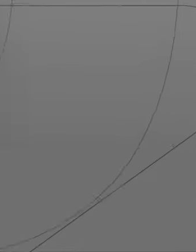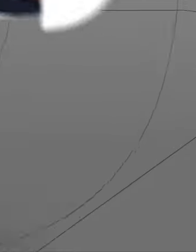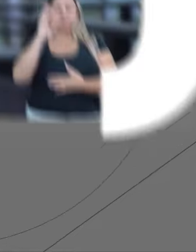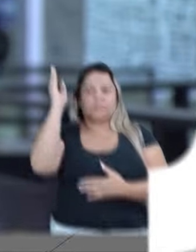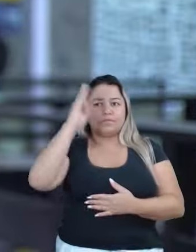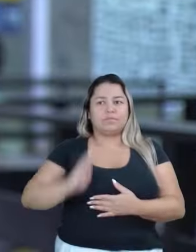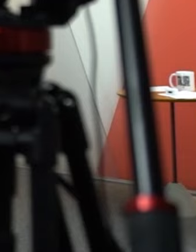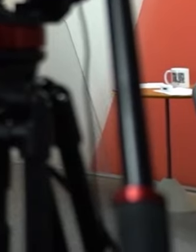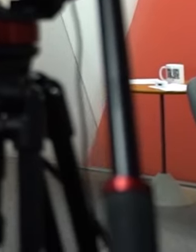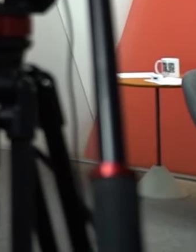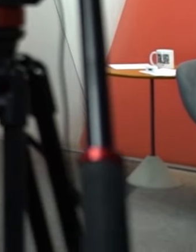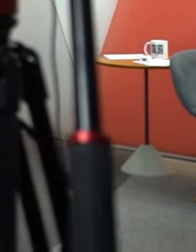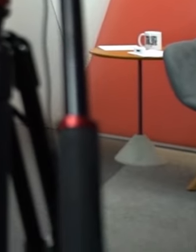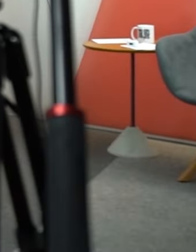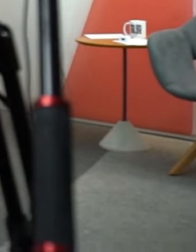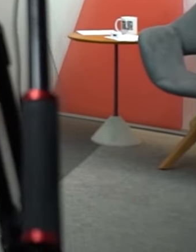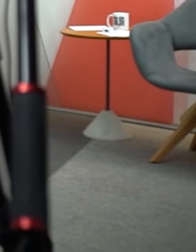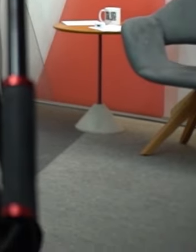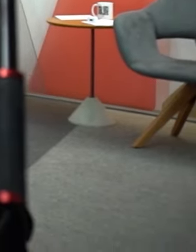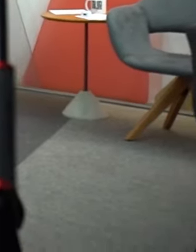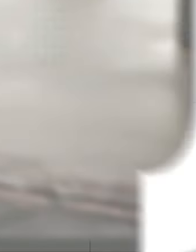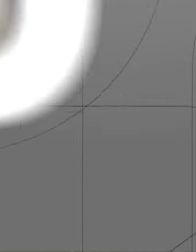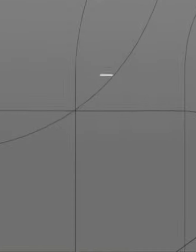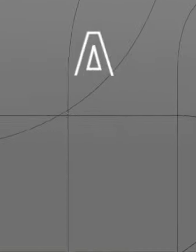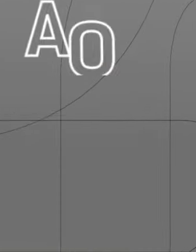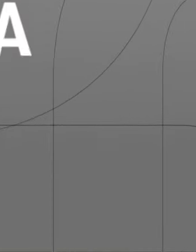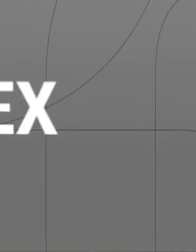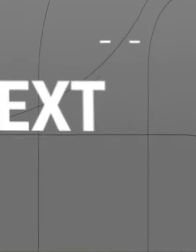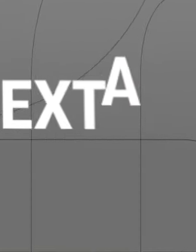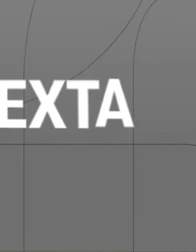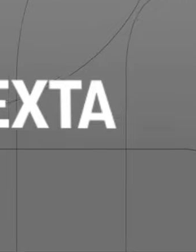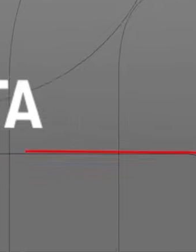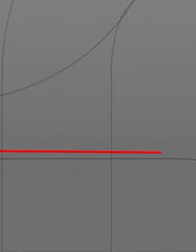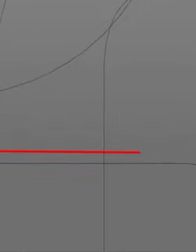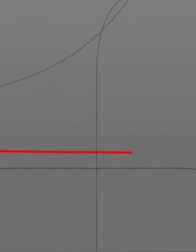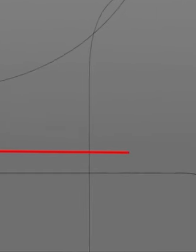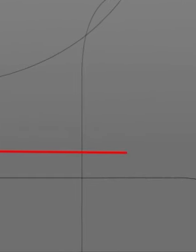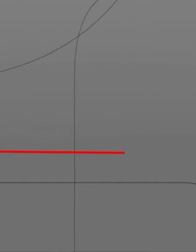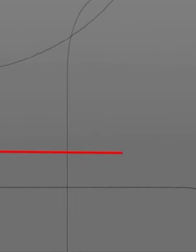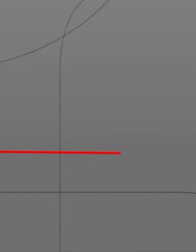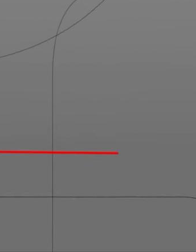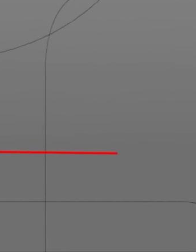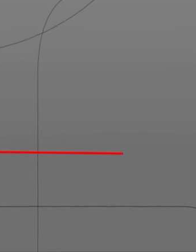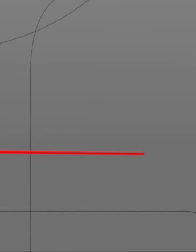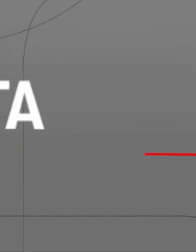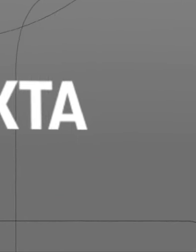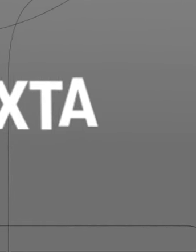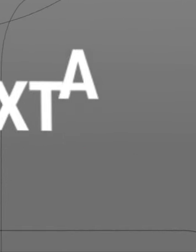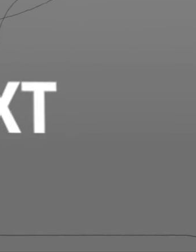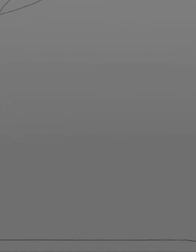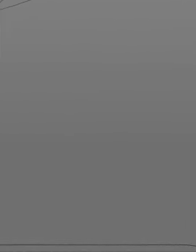reportagens e novo horário. Isso mesmo! A partir do dia 3 de junho, o Jornal PT Brasil começa às 13 horas,